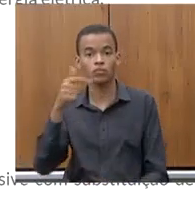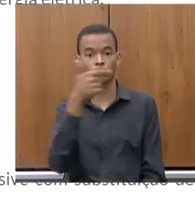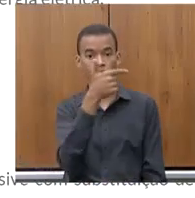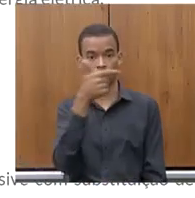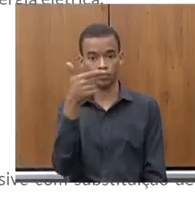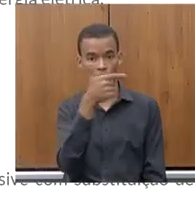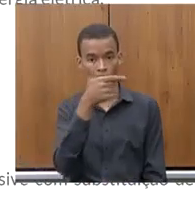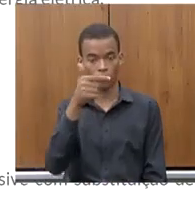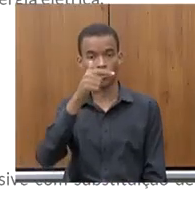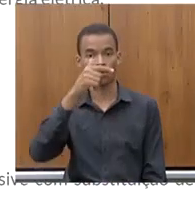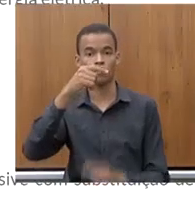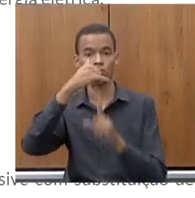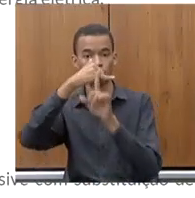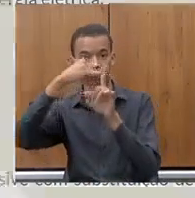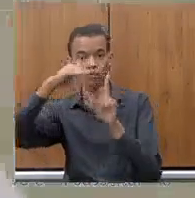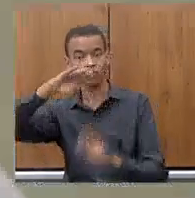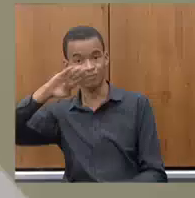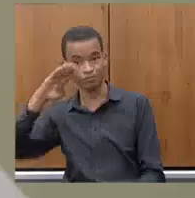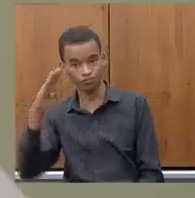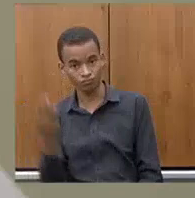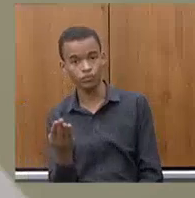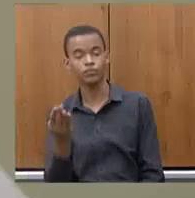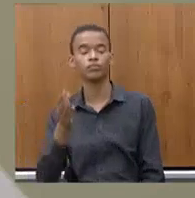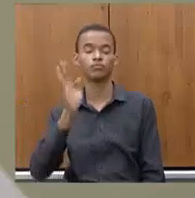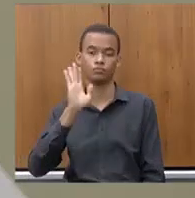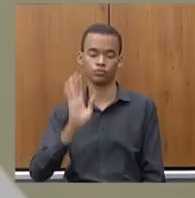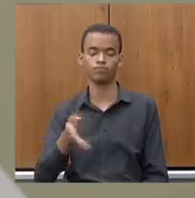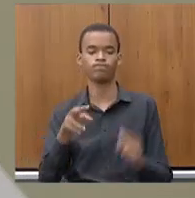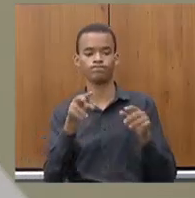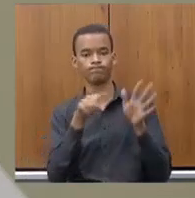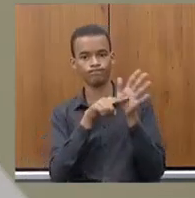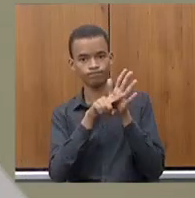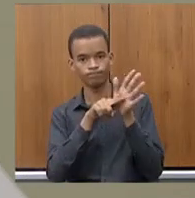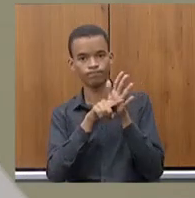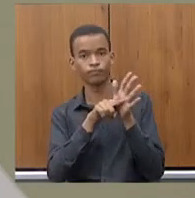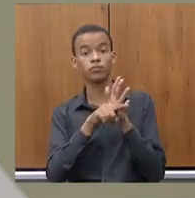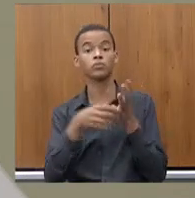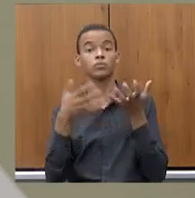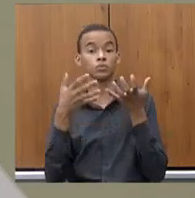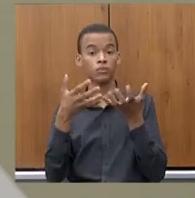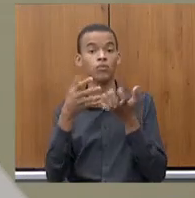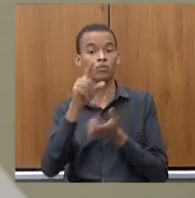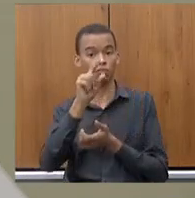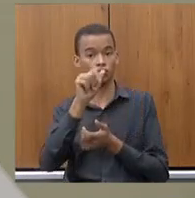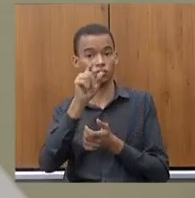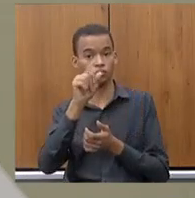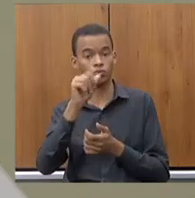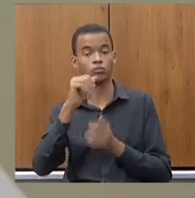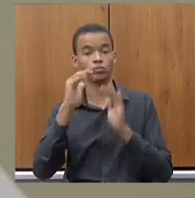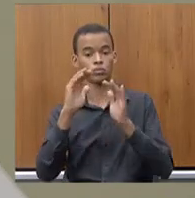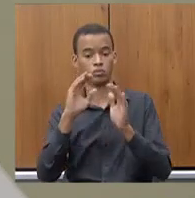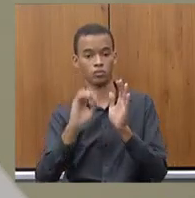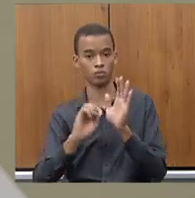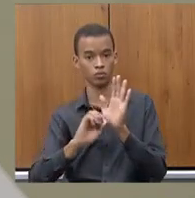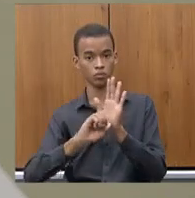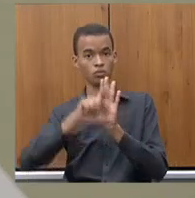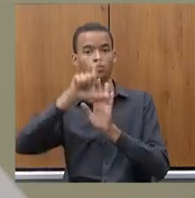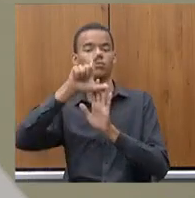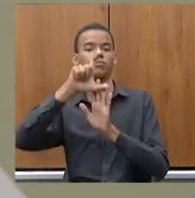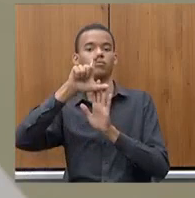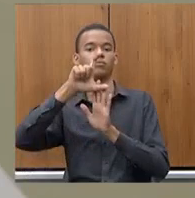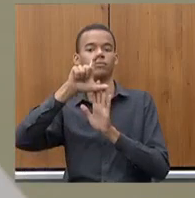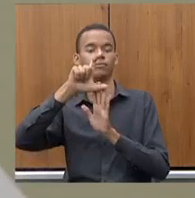revisto e, em breve, nós teremos novidades para um novo valor ainda mais ousado, ainda mais